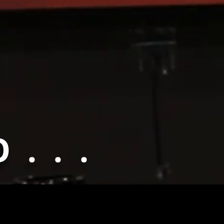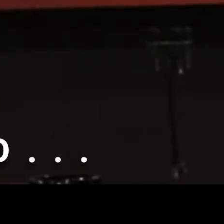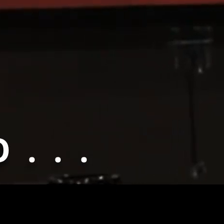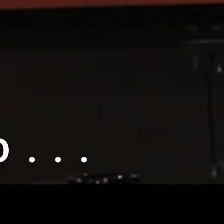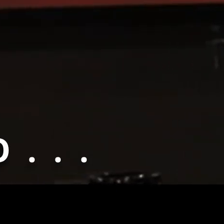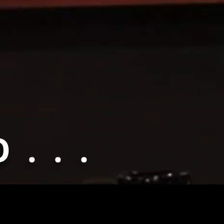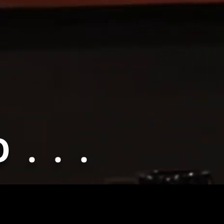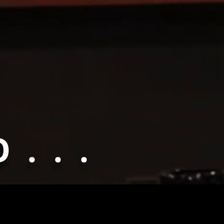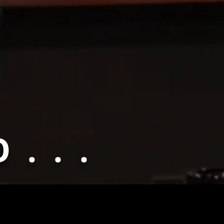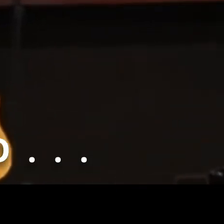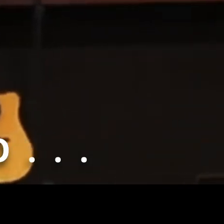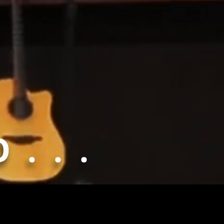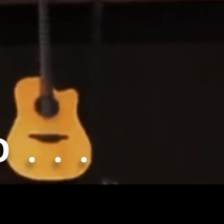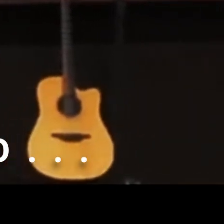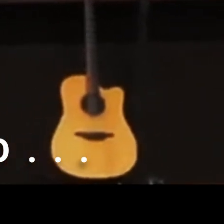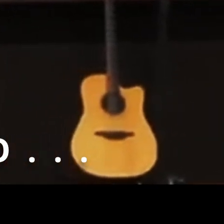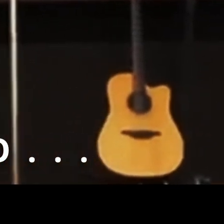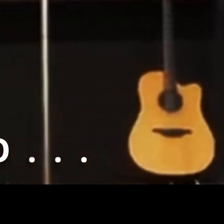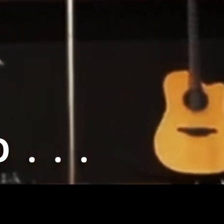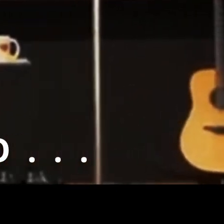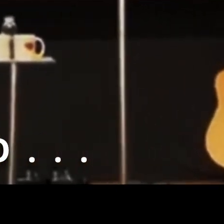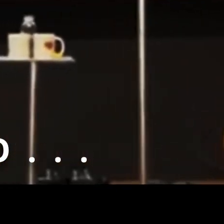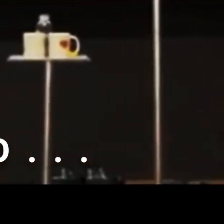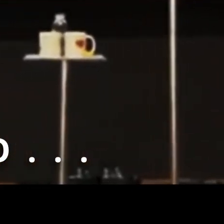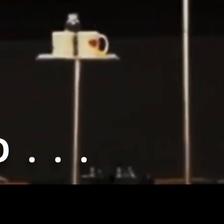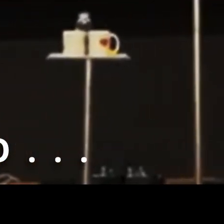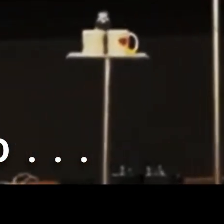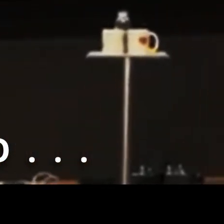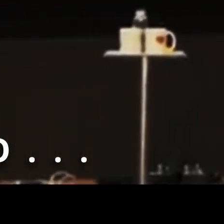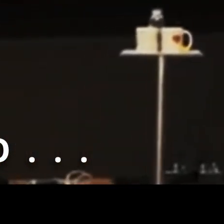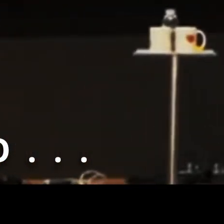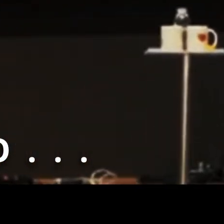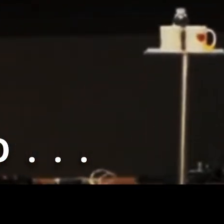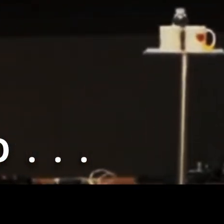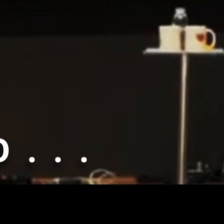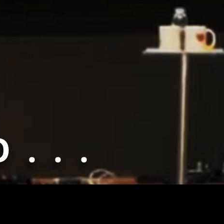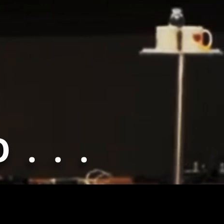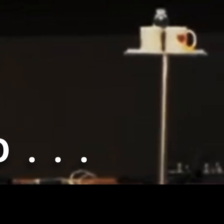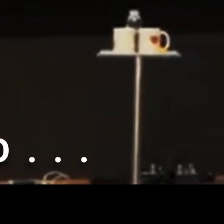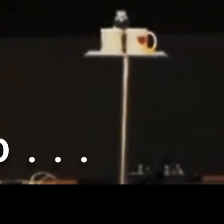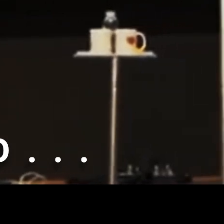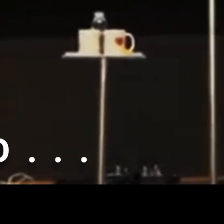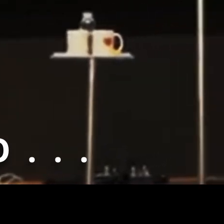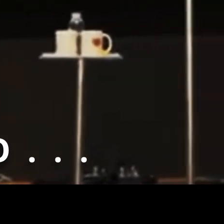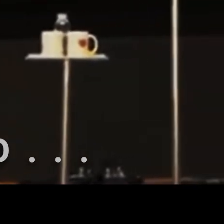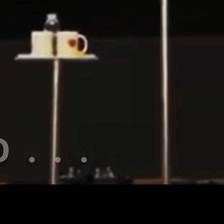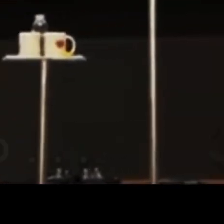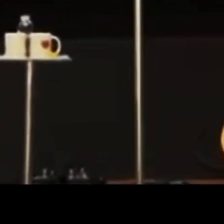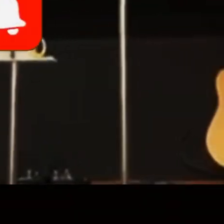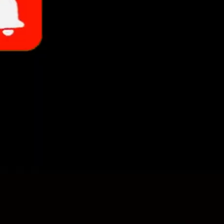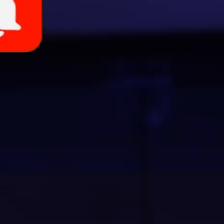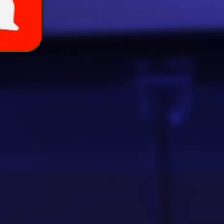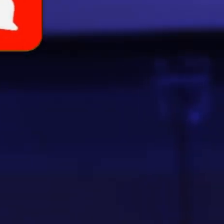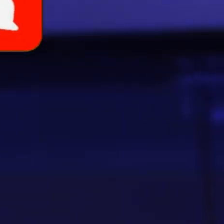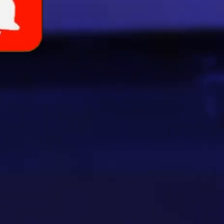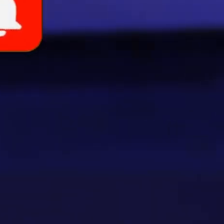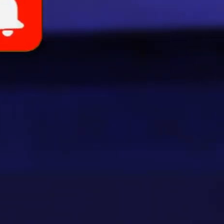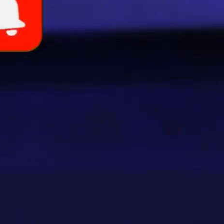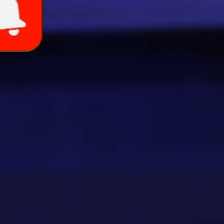A ingratidão e a pobreza andam de mão dada. A ingratidão e a miséria andam de mão dada.